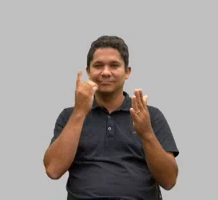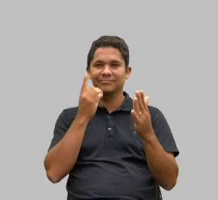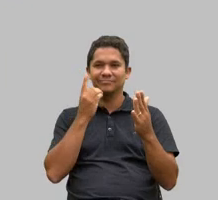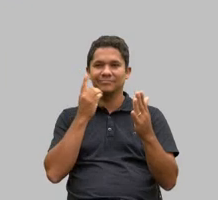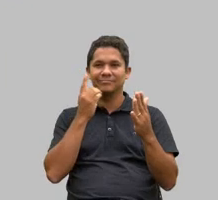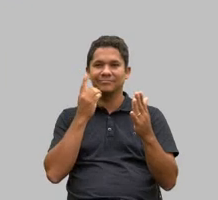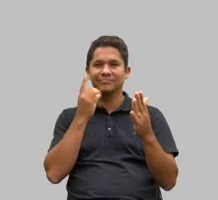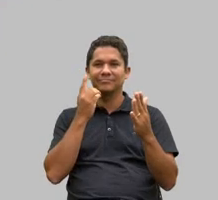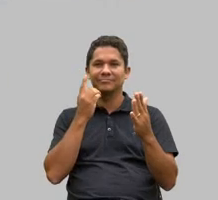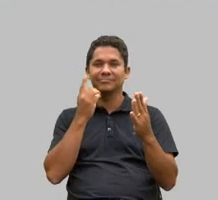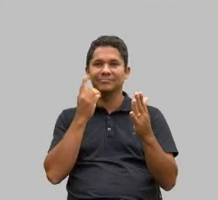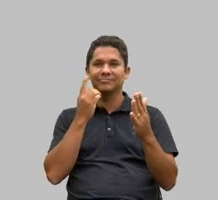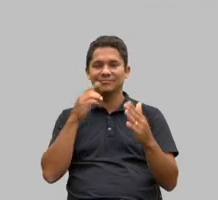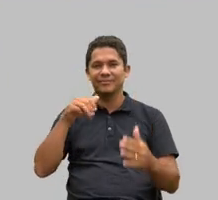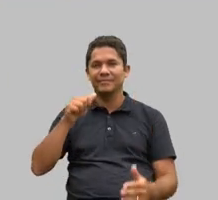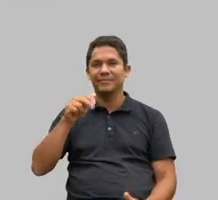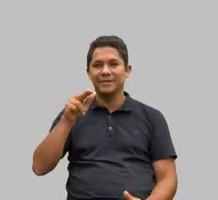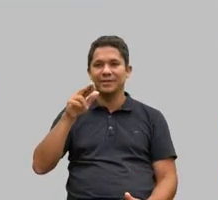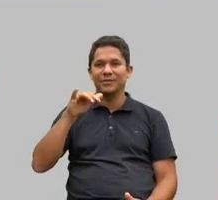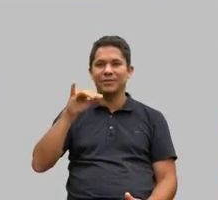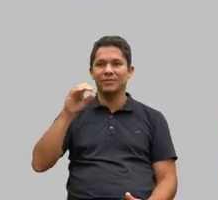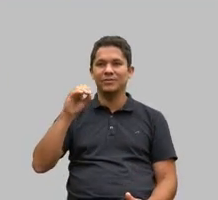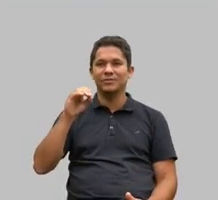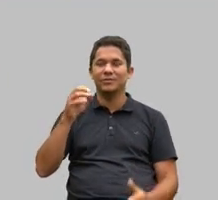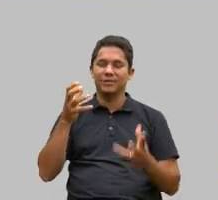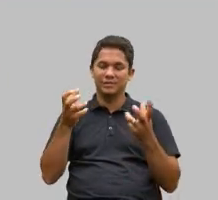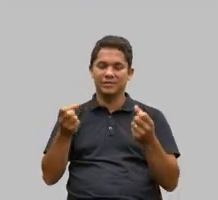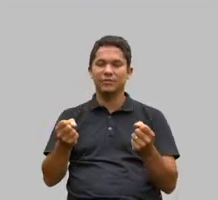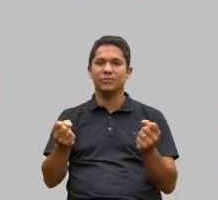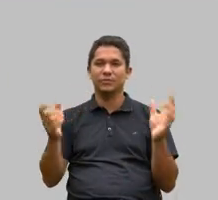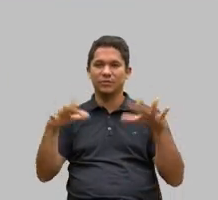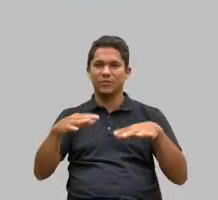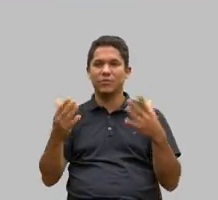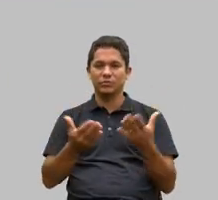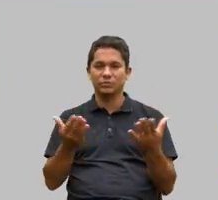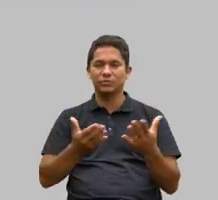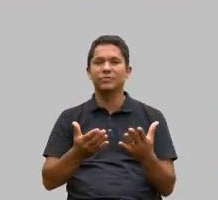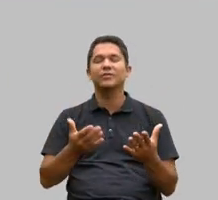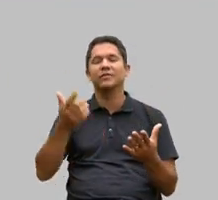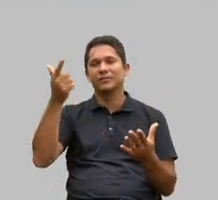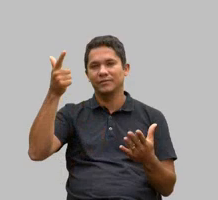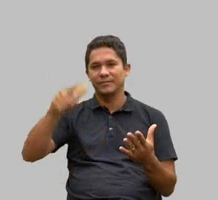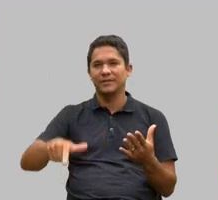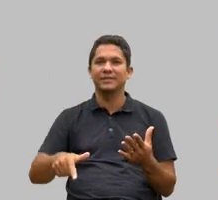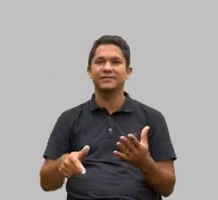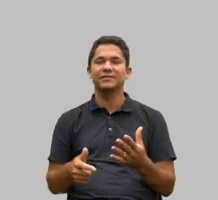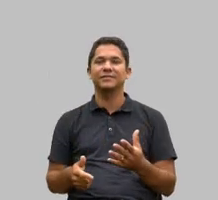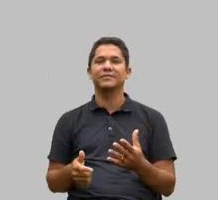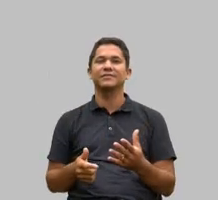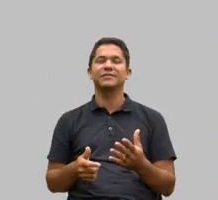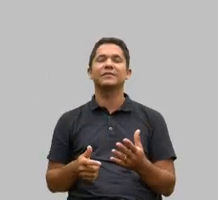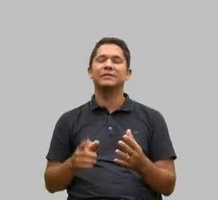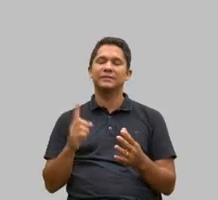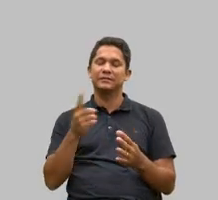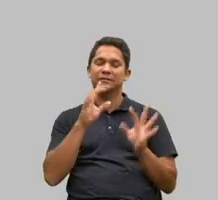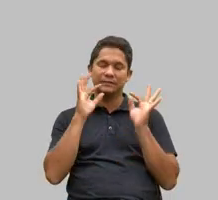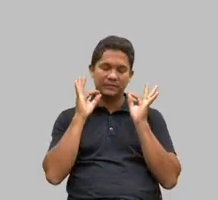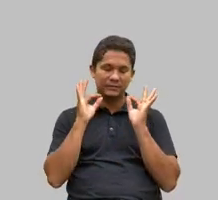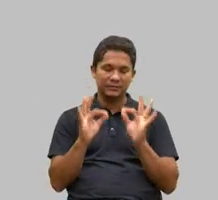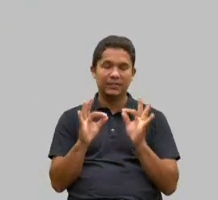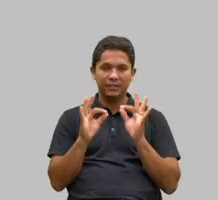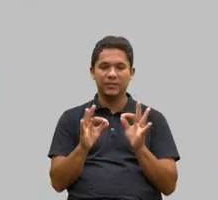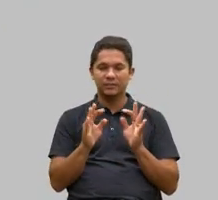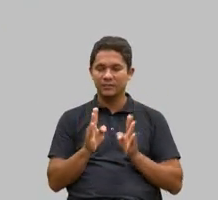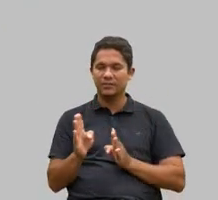de fazer a audiência hoje riquíssima por sinal e que mais uma vez eu digo nos dá absoluta certeza que o caminho é esse é